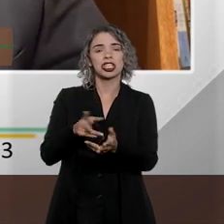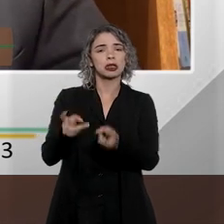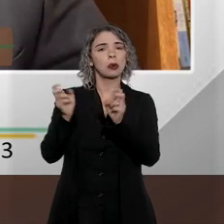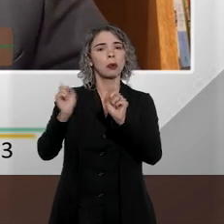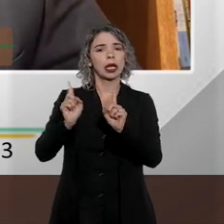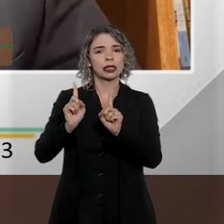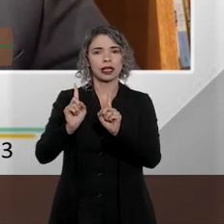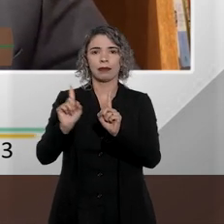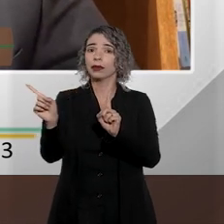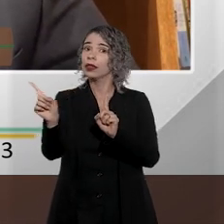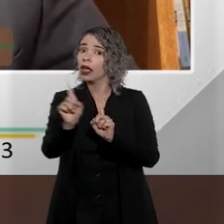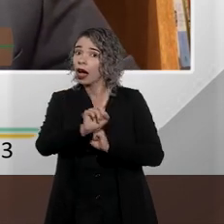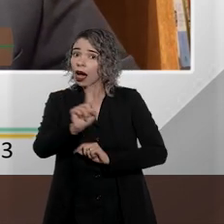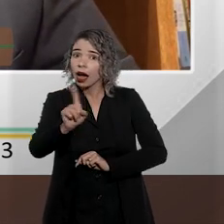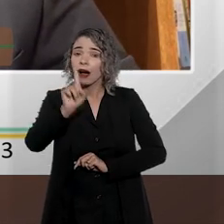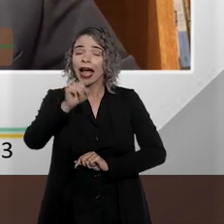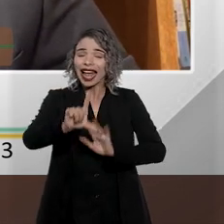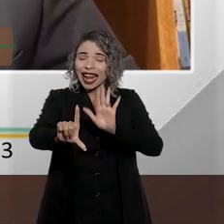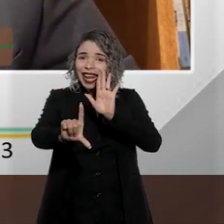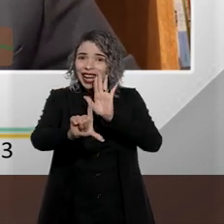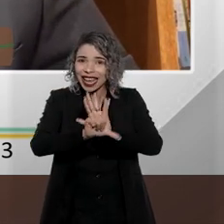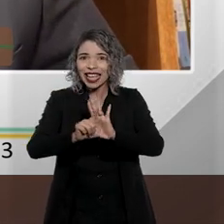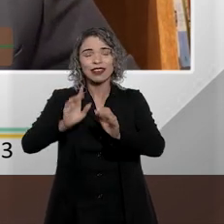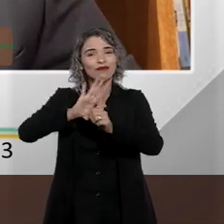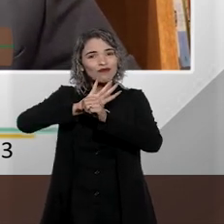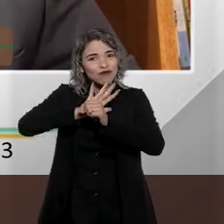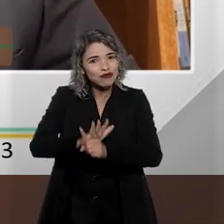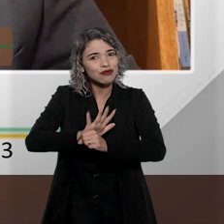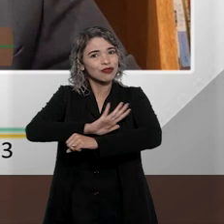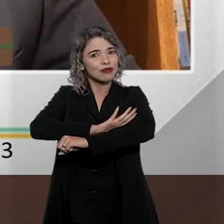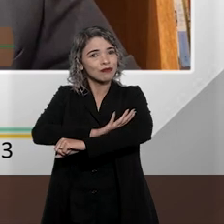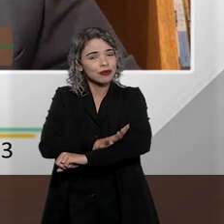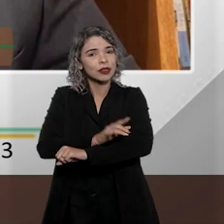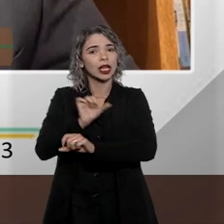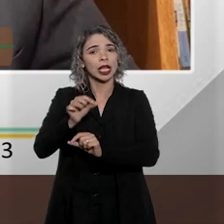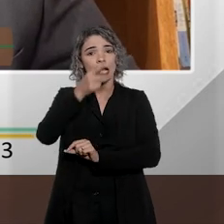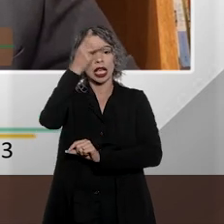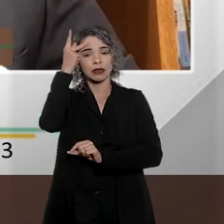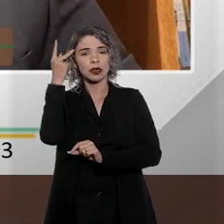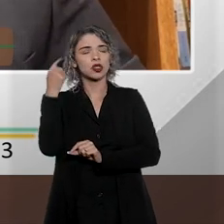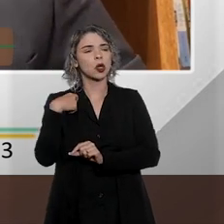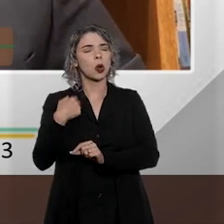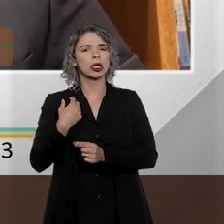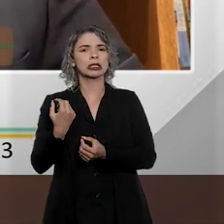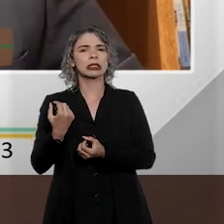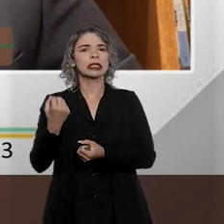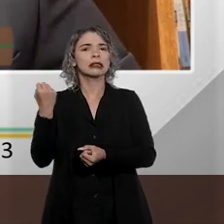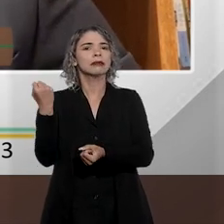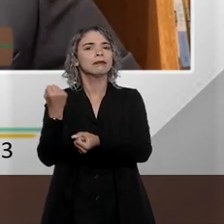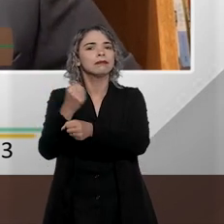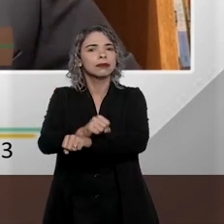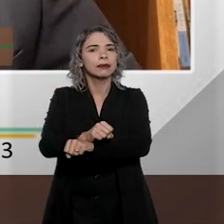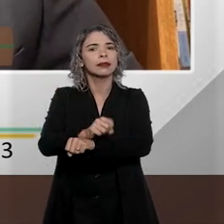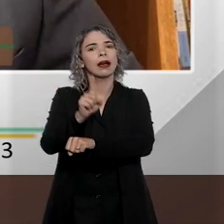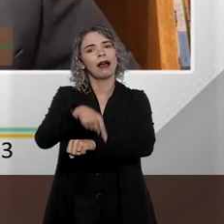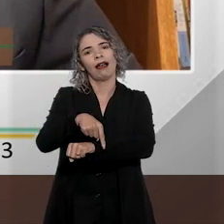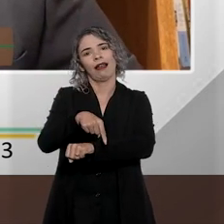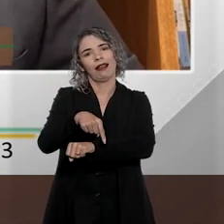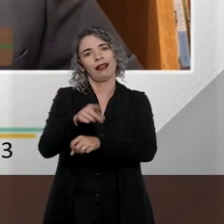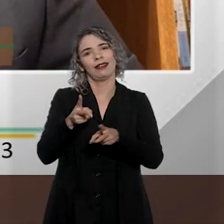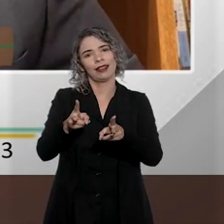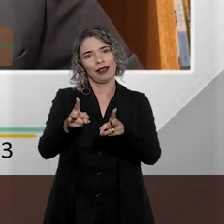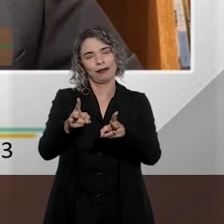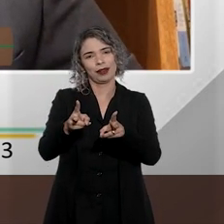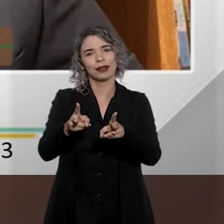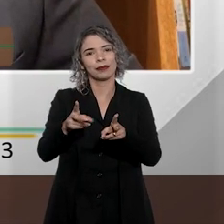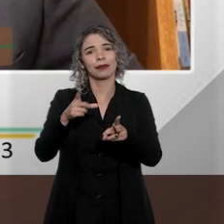Era uma legislação racista, era uma legislação que criminalizava os ex-escravizados e descendentes de escravizados. A gente